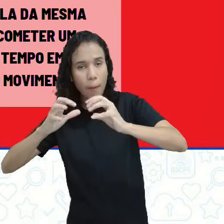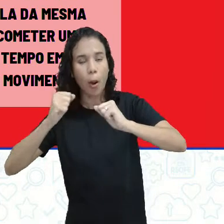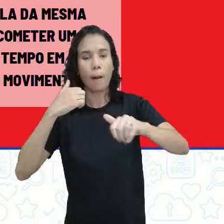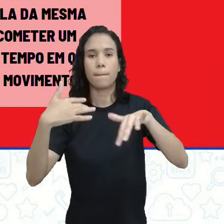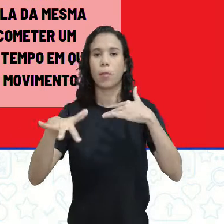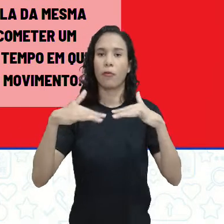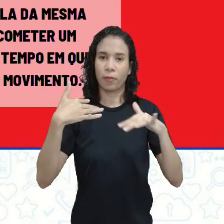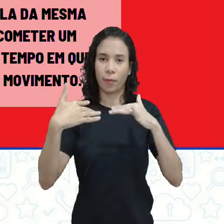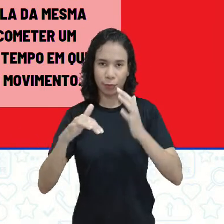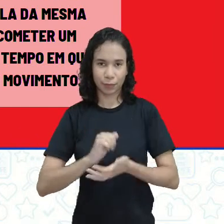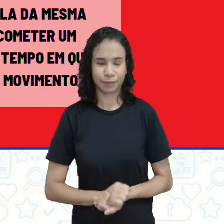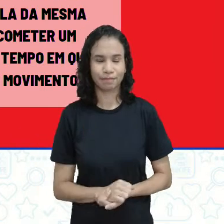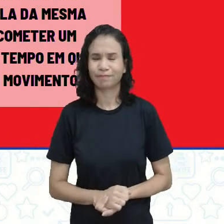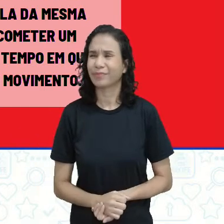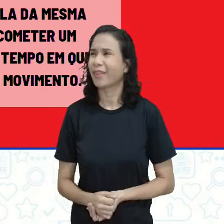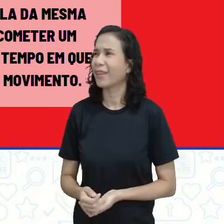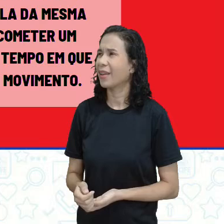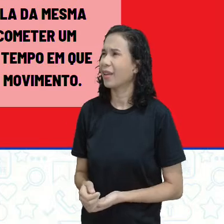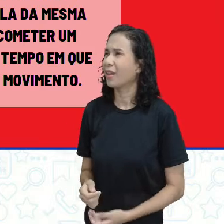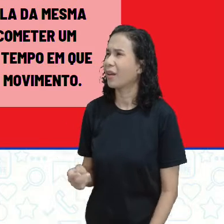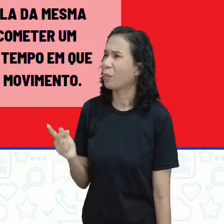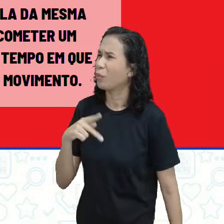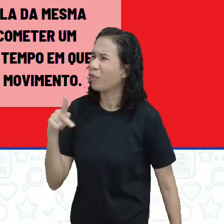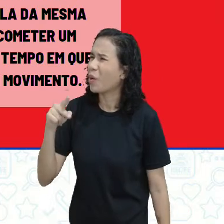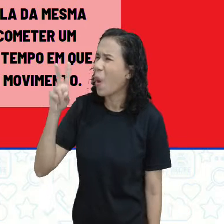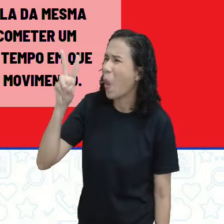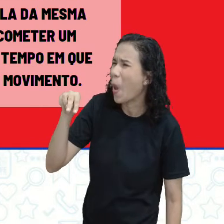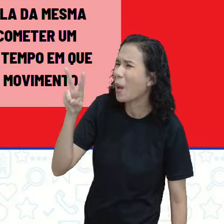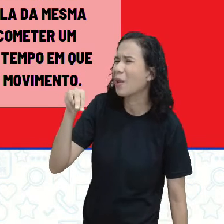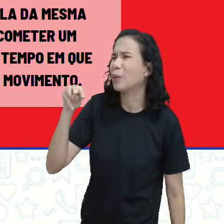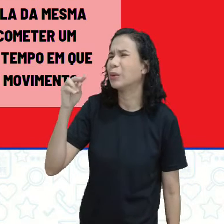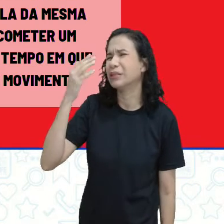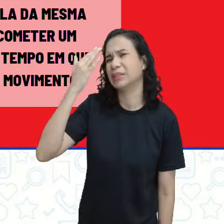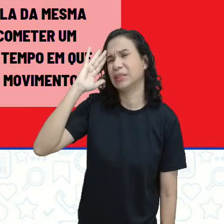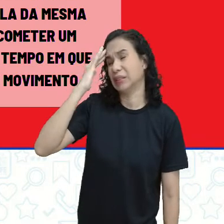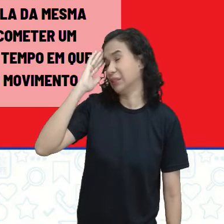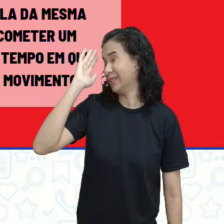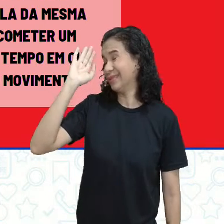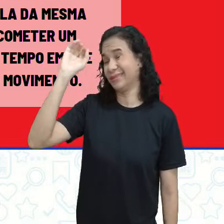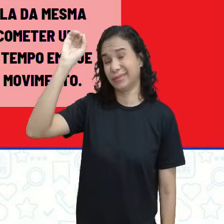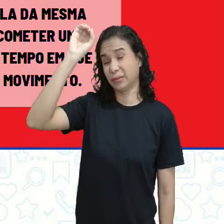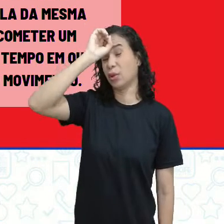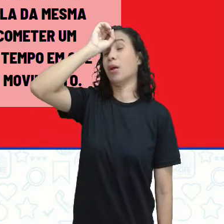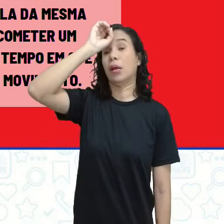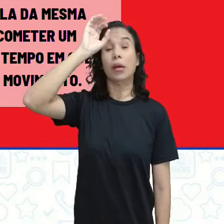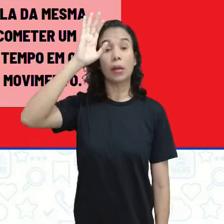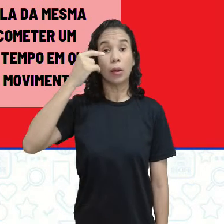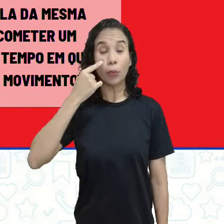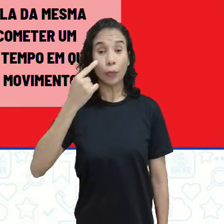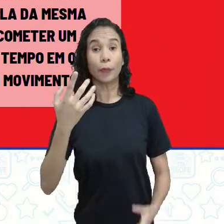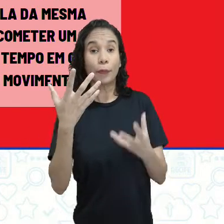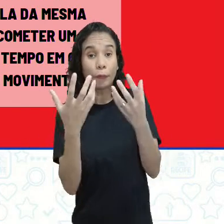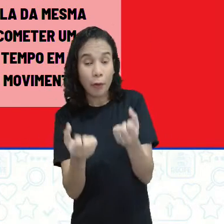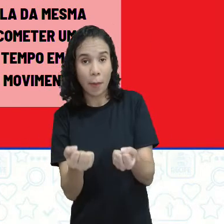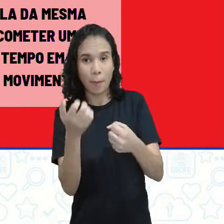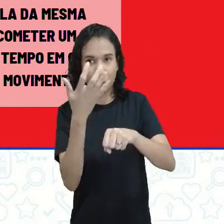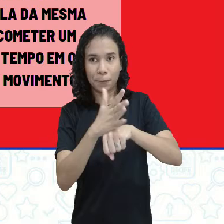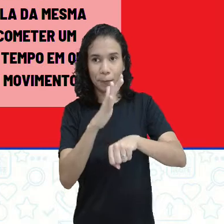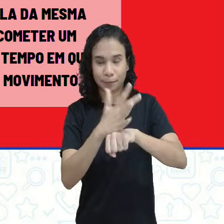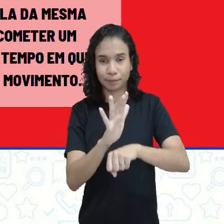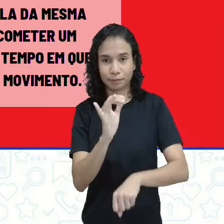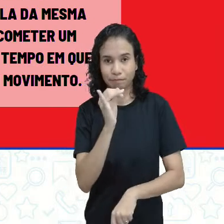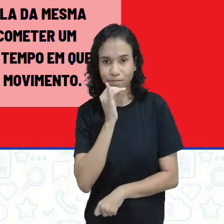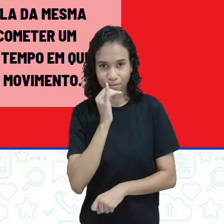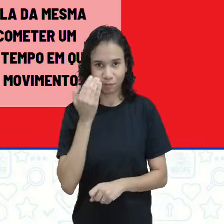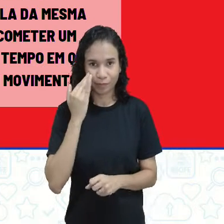movimento. Tá, professor, o senhor leu isso aí, mas... Entendi muito bem, não. Estou meio confuso. Vamos lá. Vamos na prática, né?